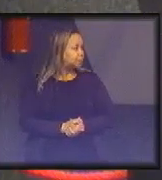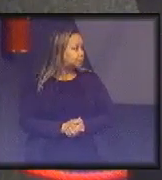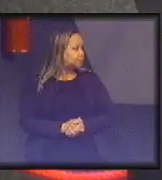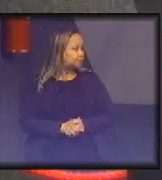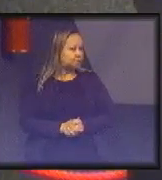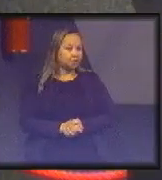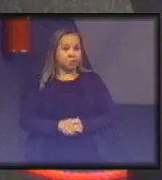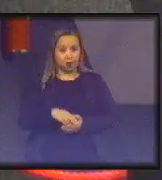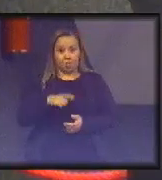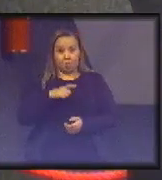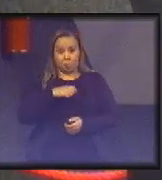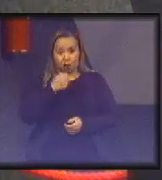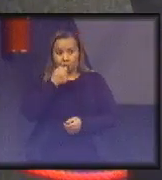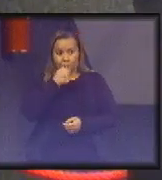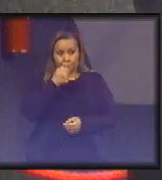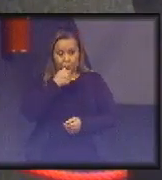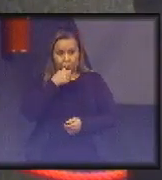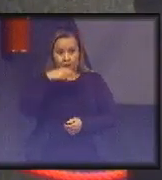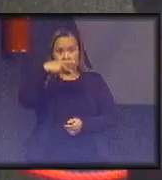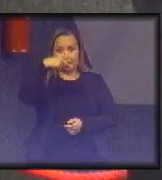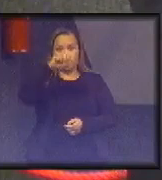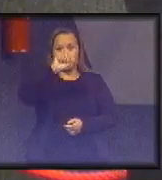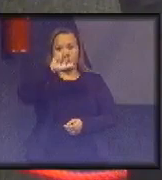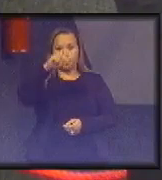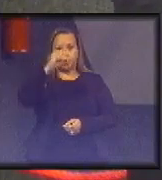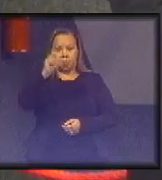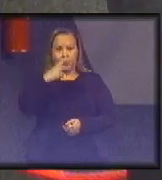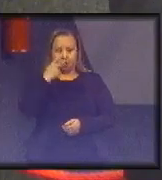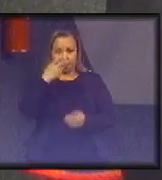Tenho a palavra o doutor Pablo Fernando Pessoa de Freitas.